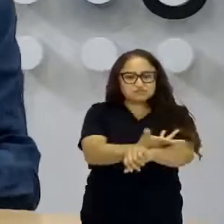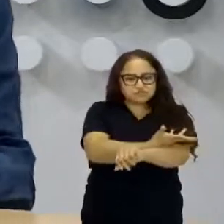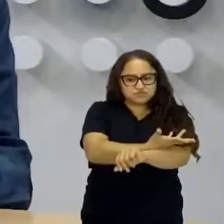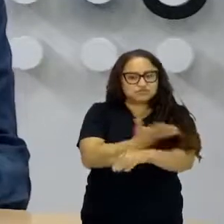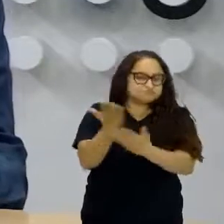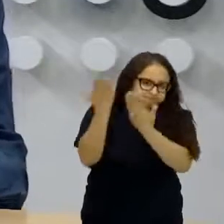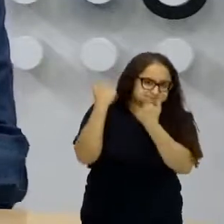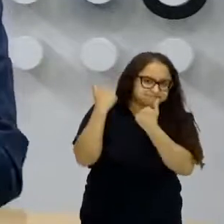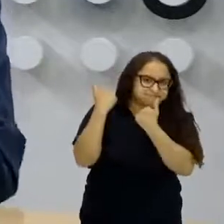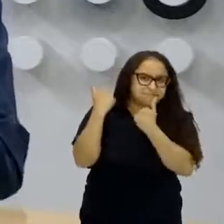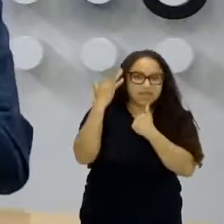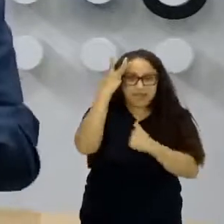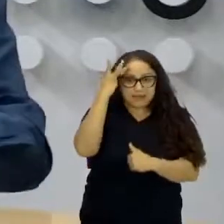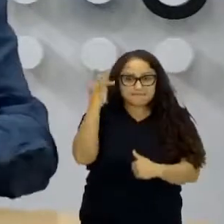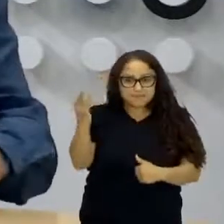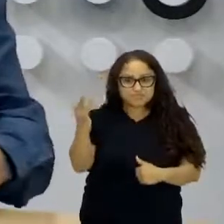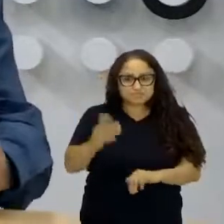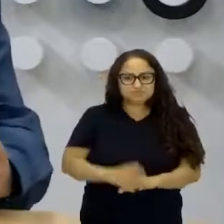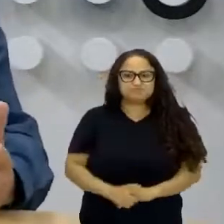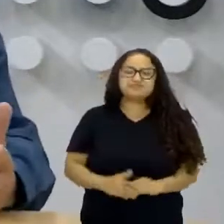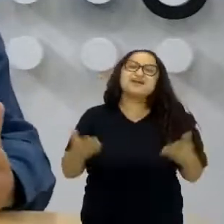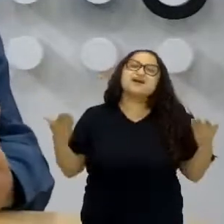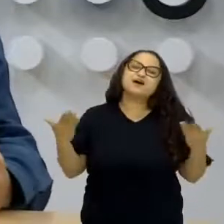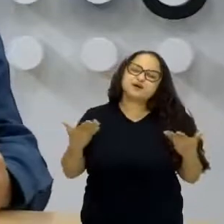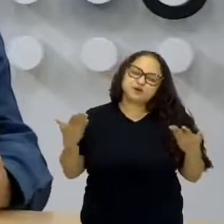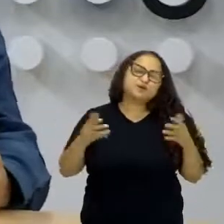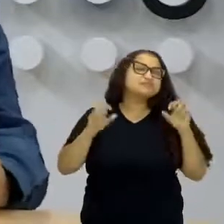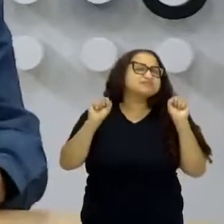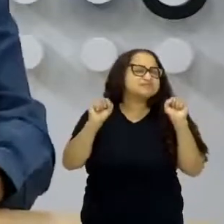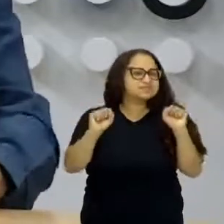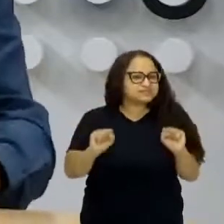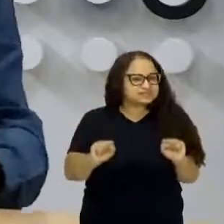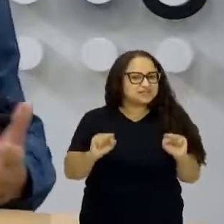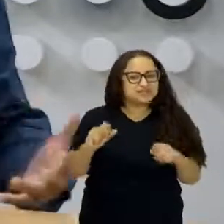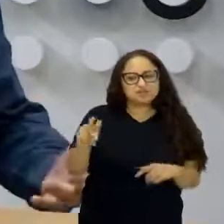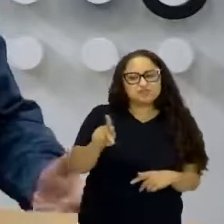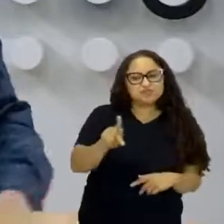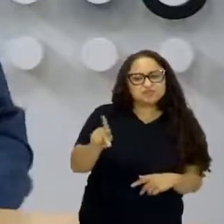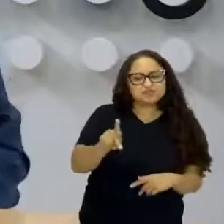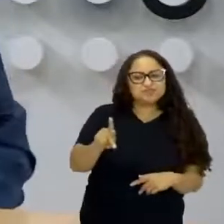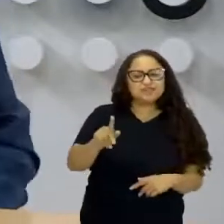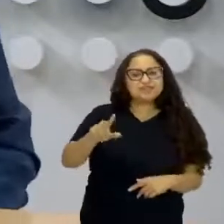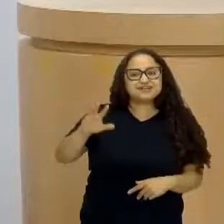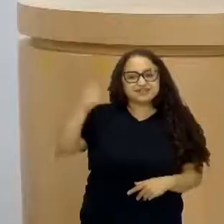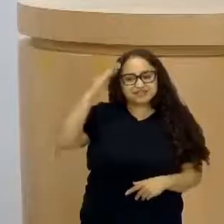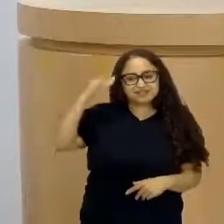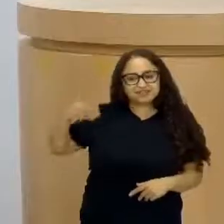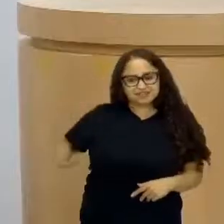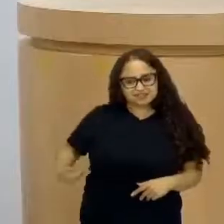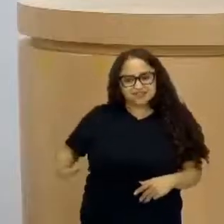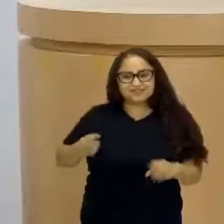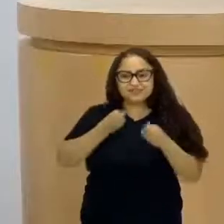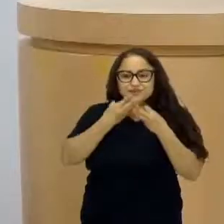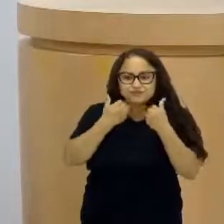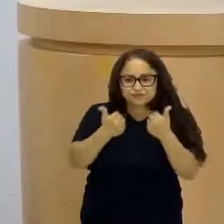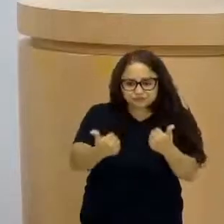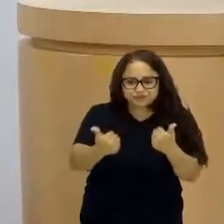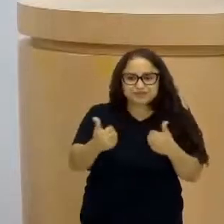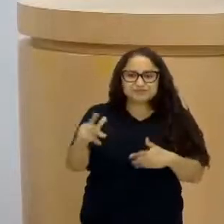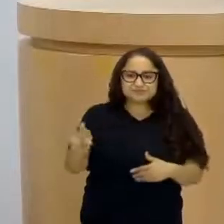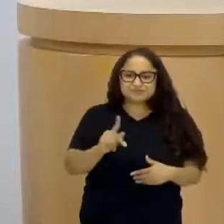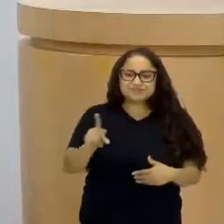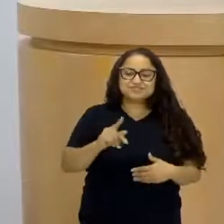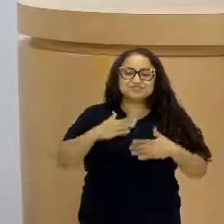lá a partir de amanhã. E agora, sim, aula professora Tayana. Tudo bem, professora Tayana? o